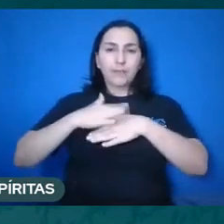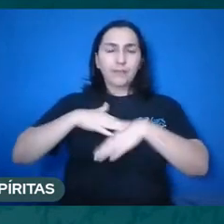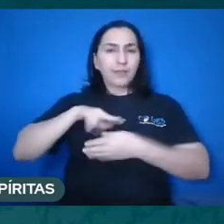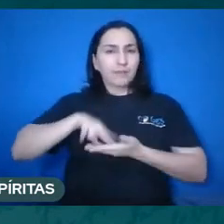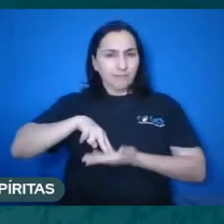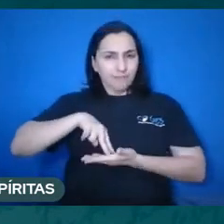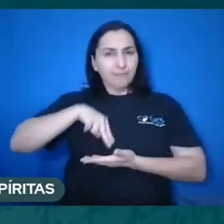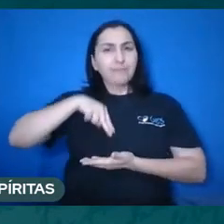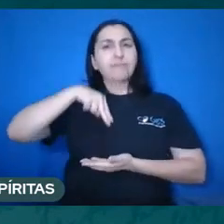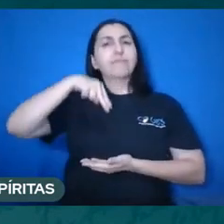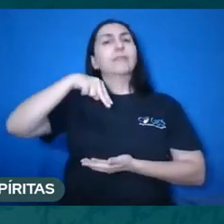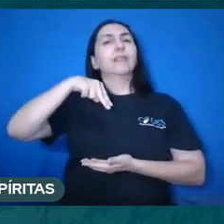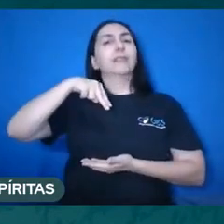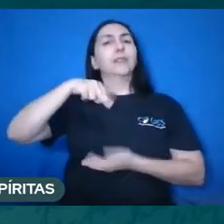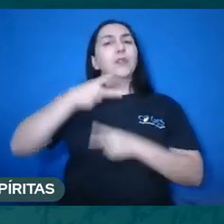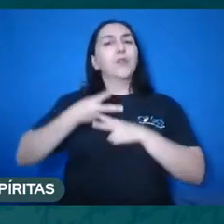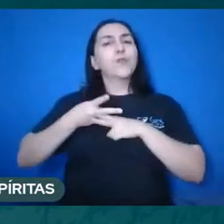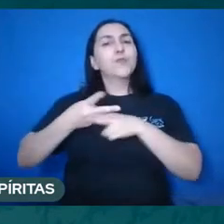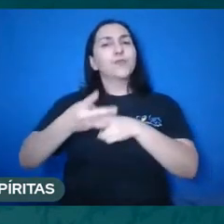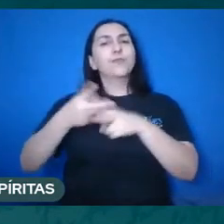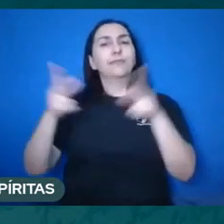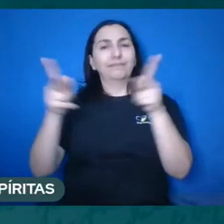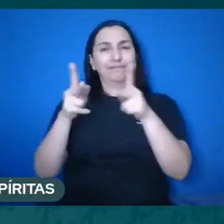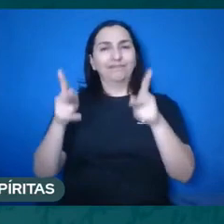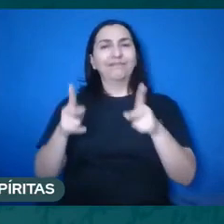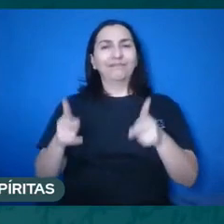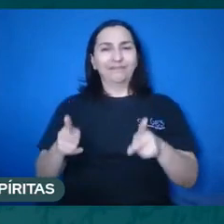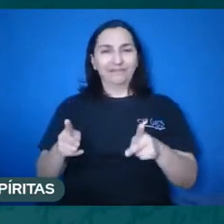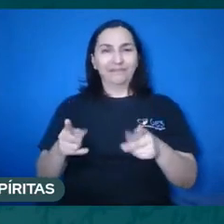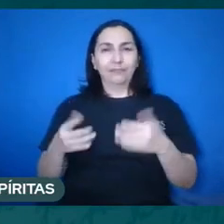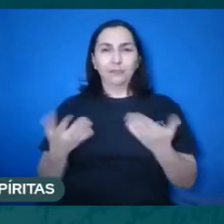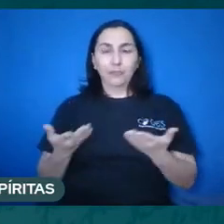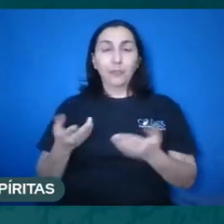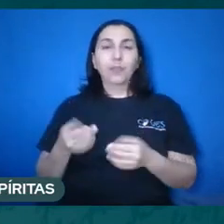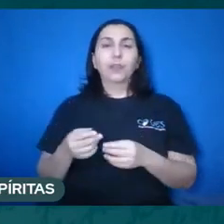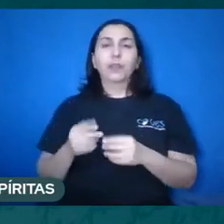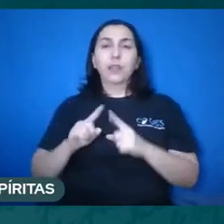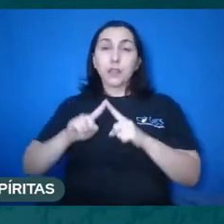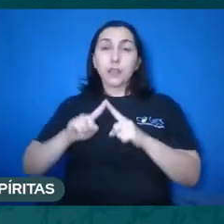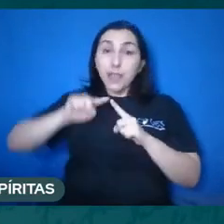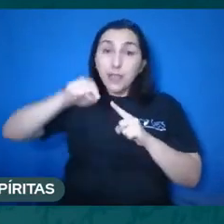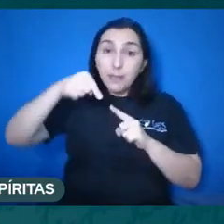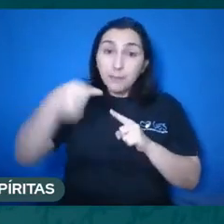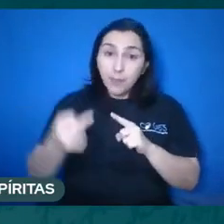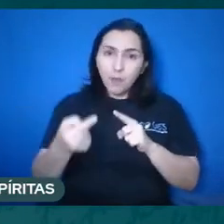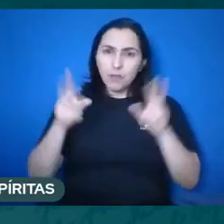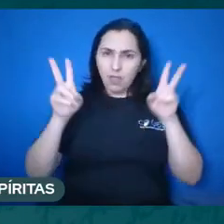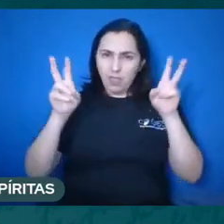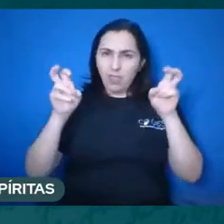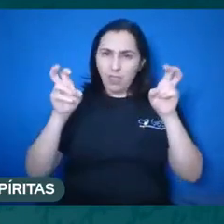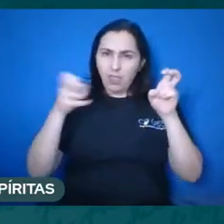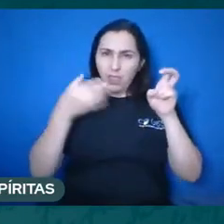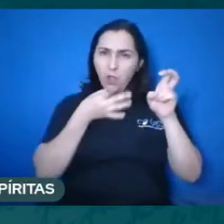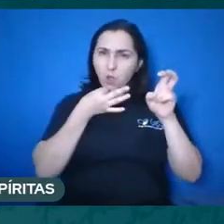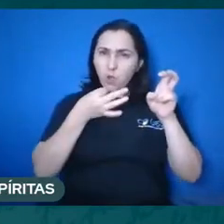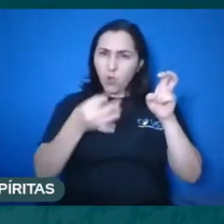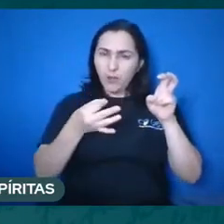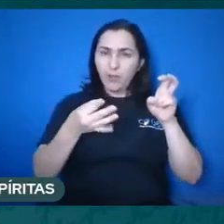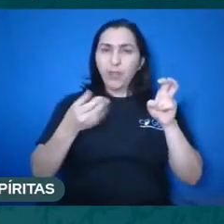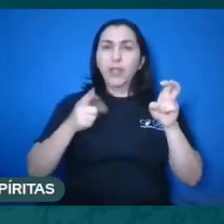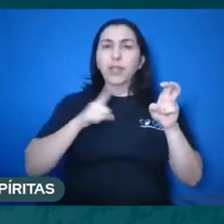imortais. Excelente, Ana. No item logo posterior a este, que a Ana nos trouxe os comentários, é o item